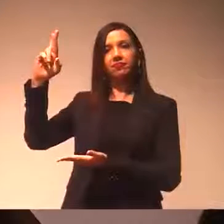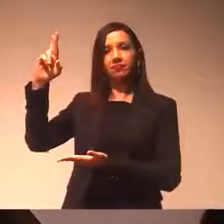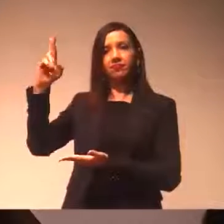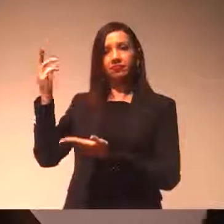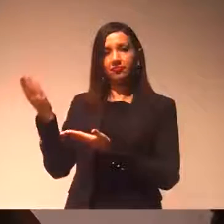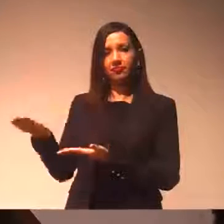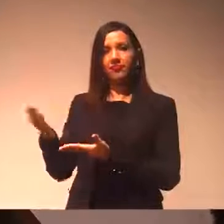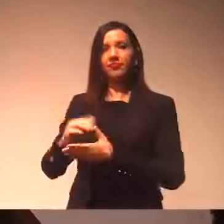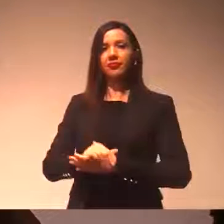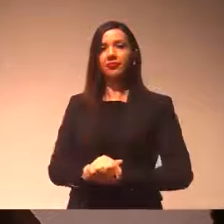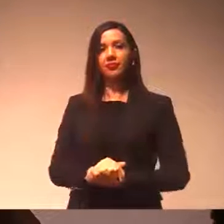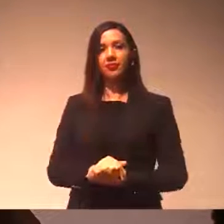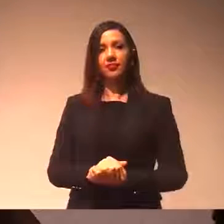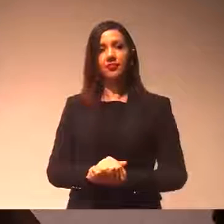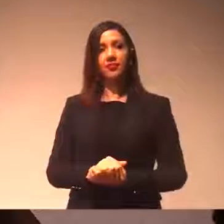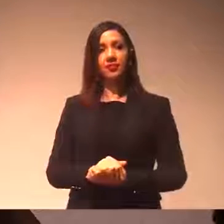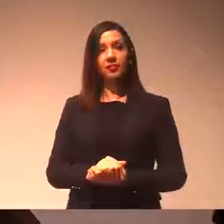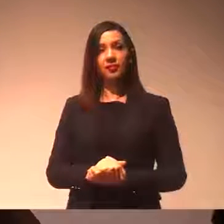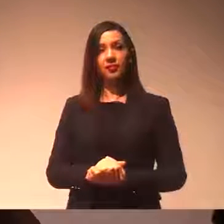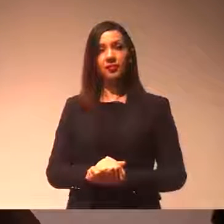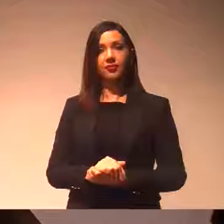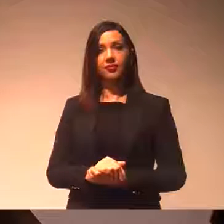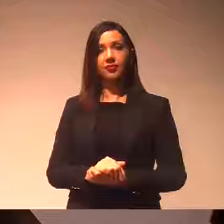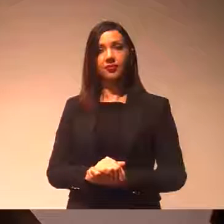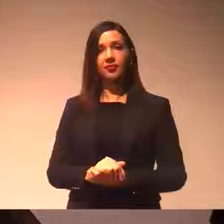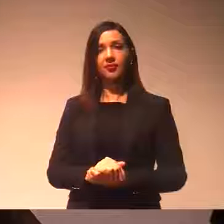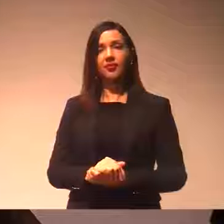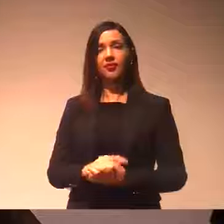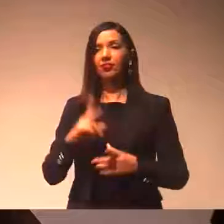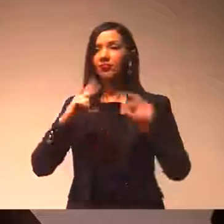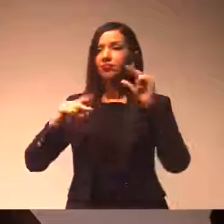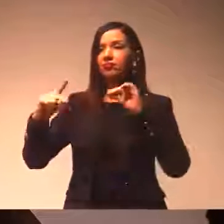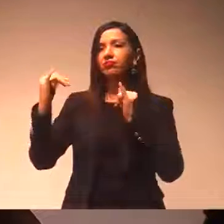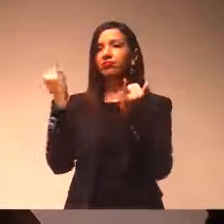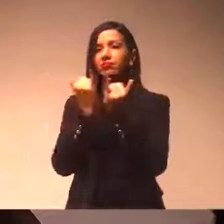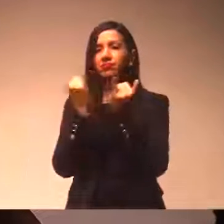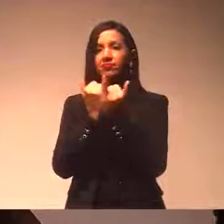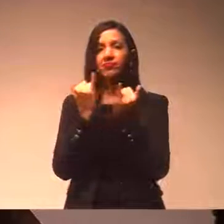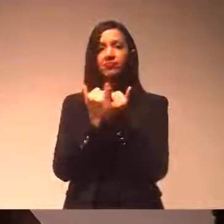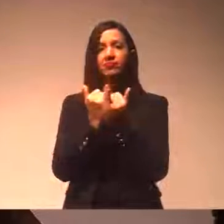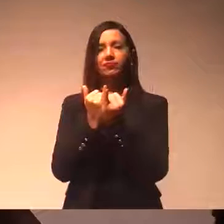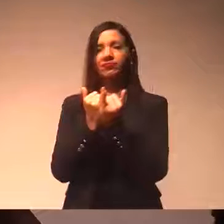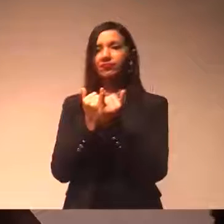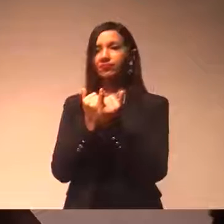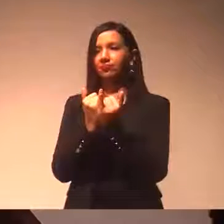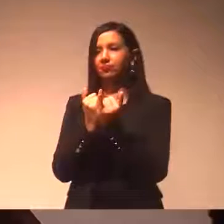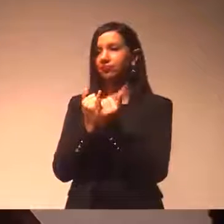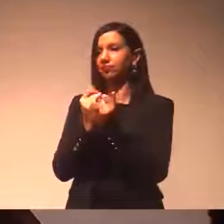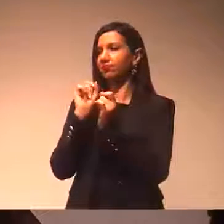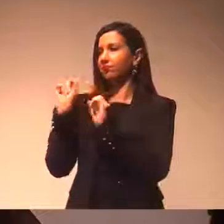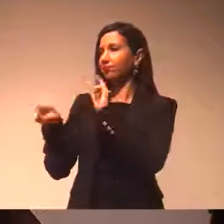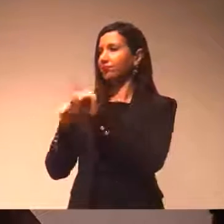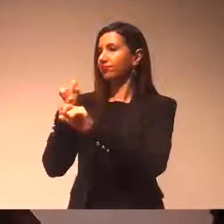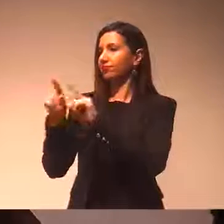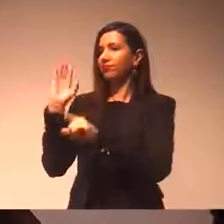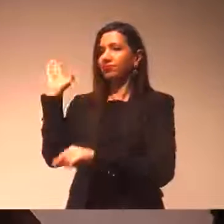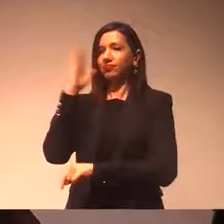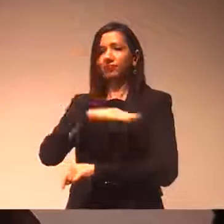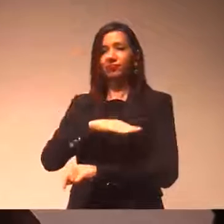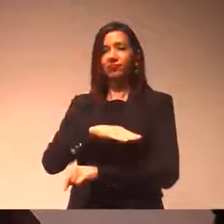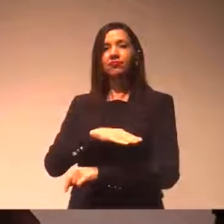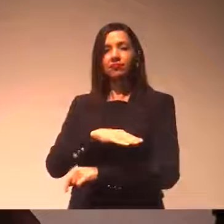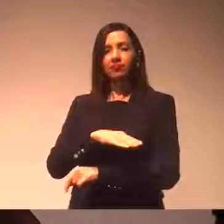a comentários ou maldosos, ou se não for maldosos, mais